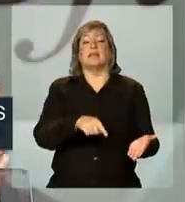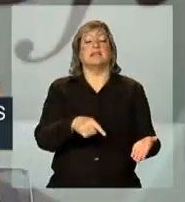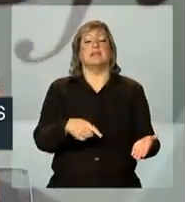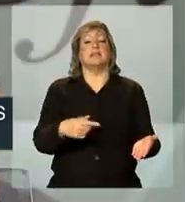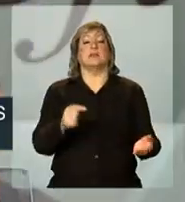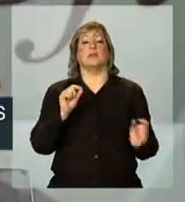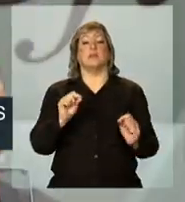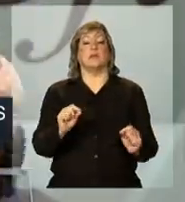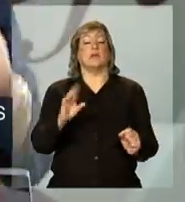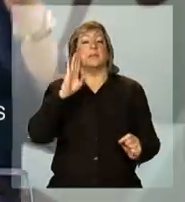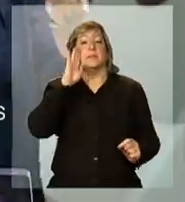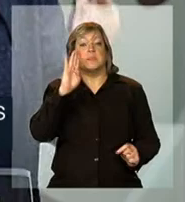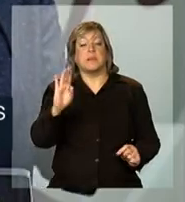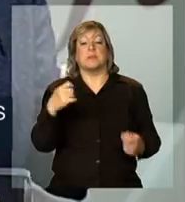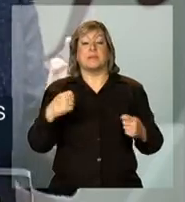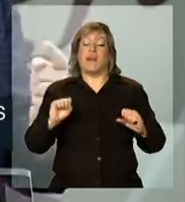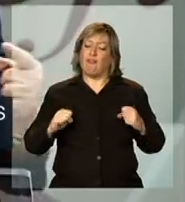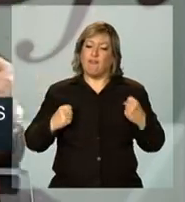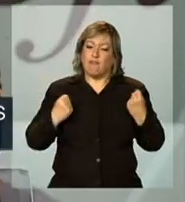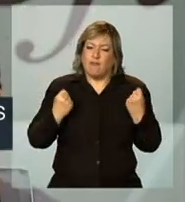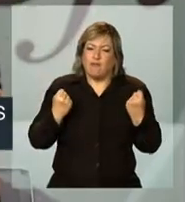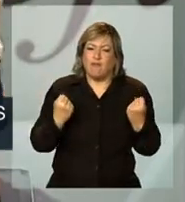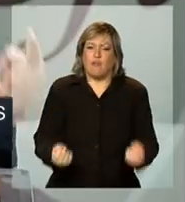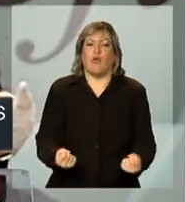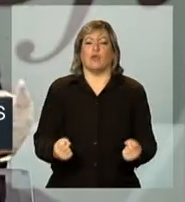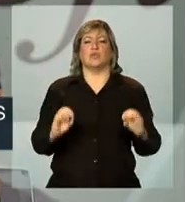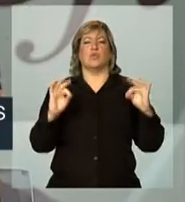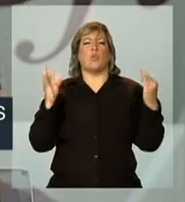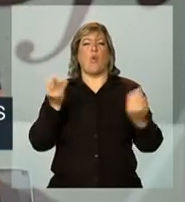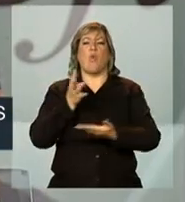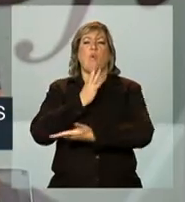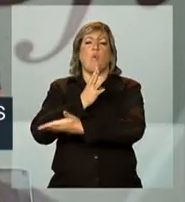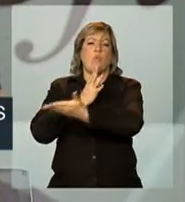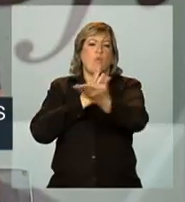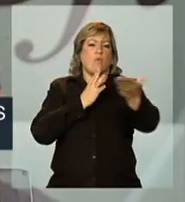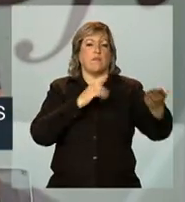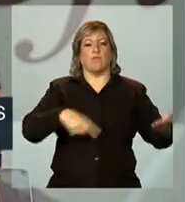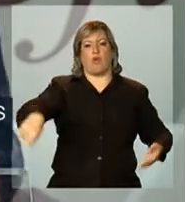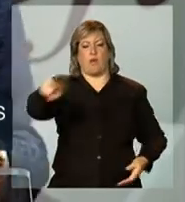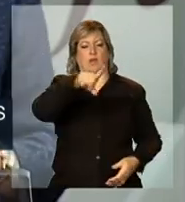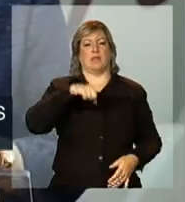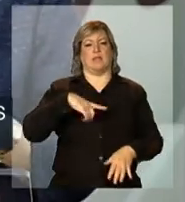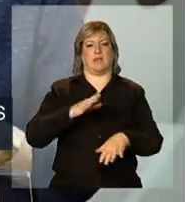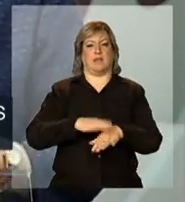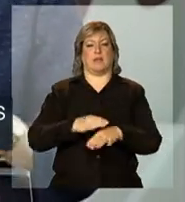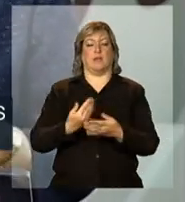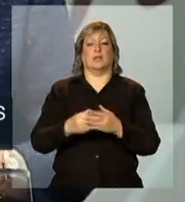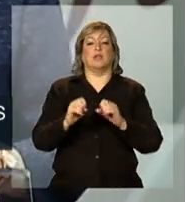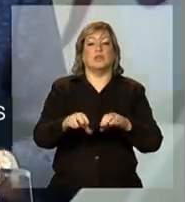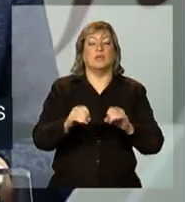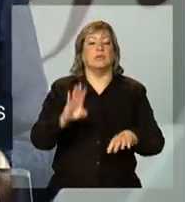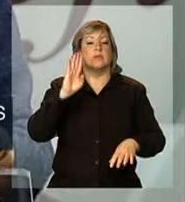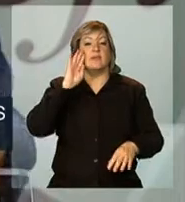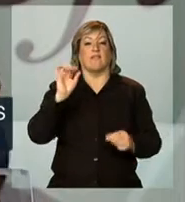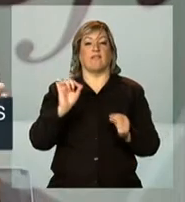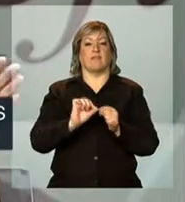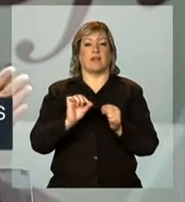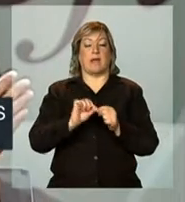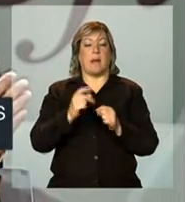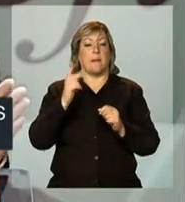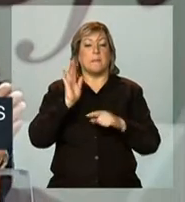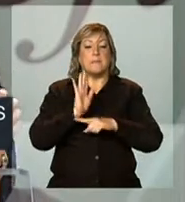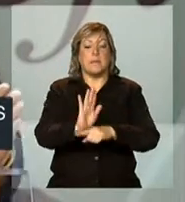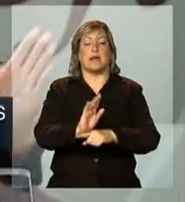a todo o esforço, todo o conhecimento acumulado pela educação feita para